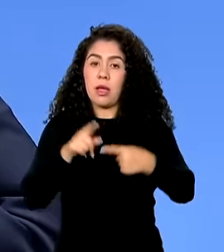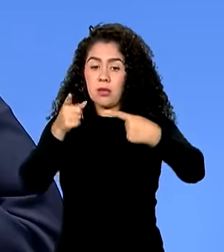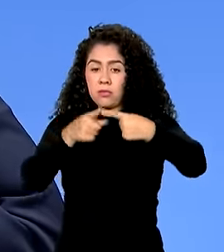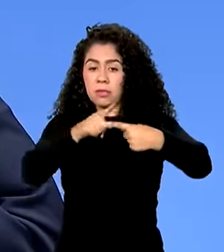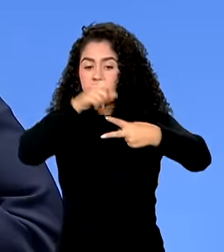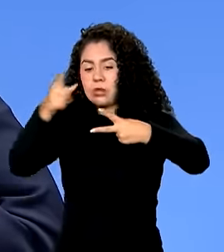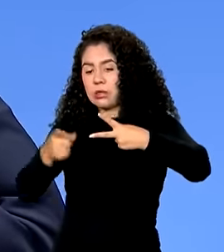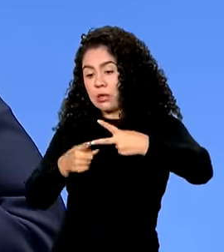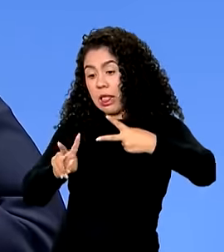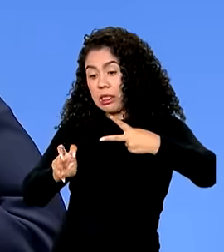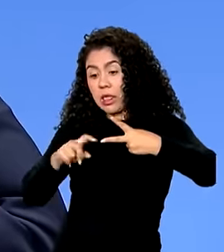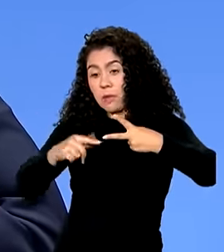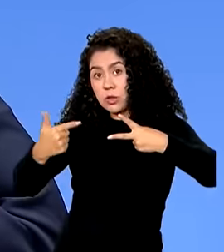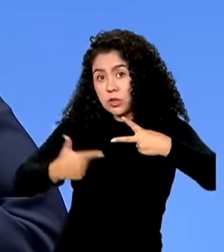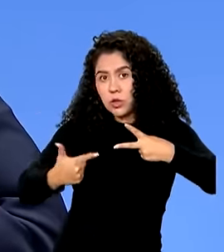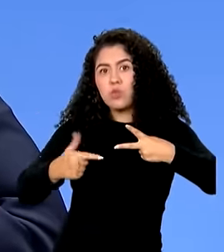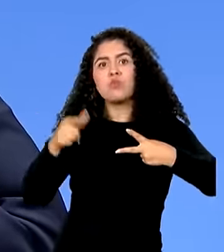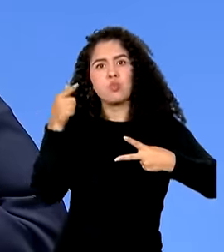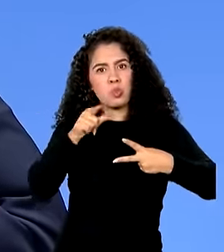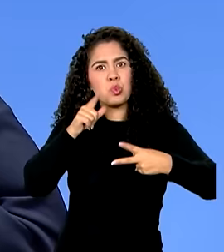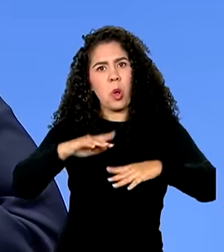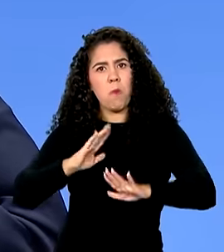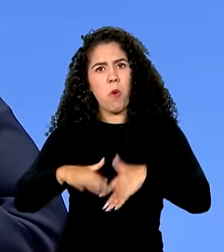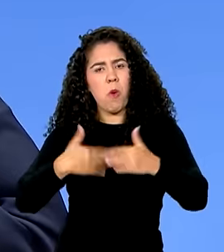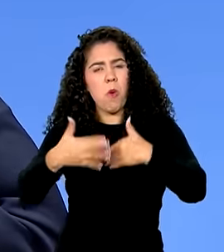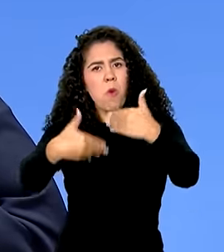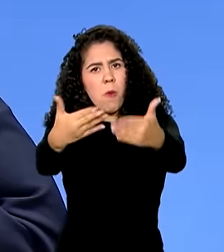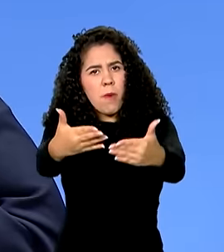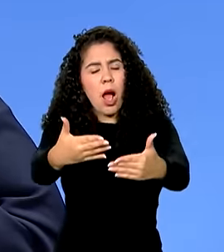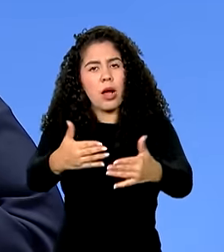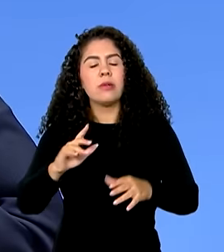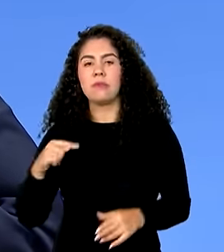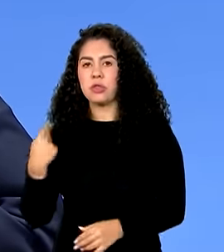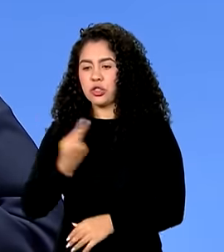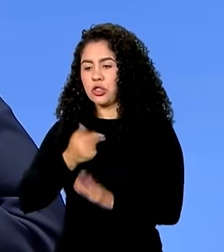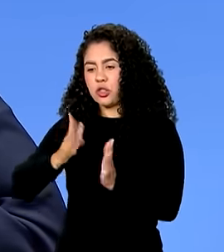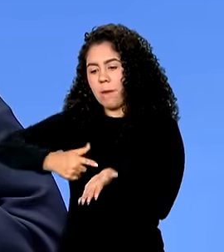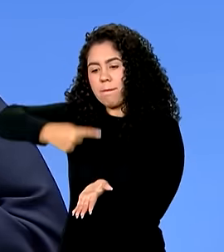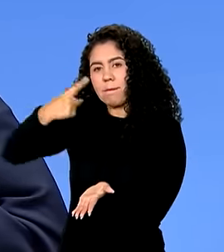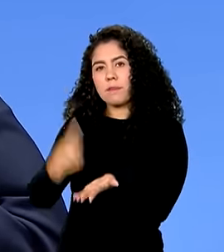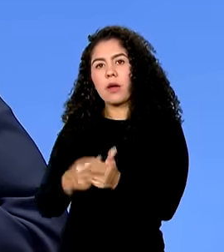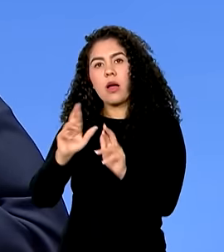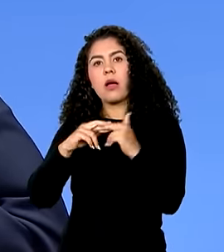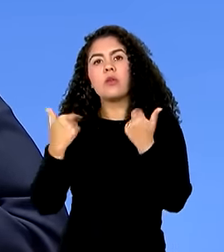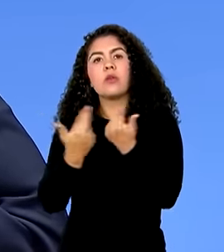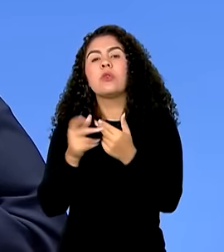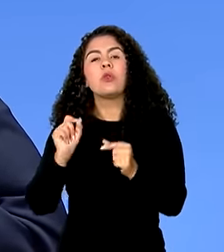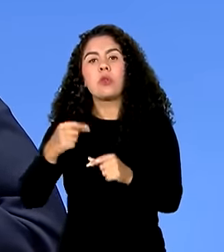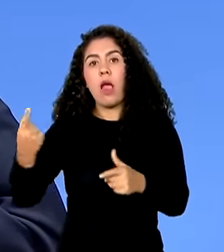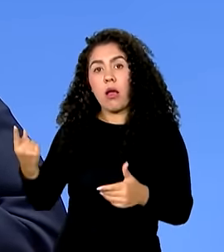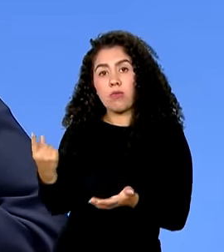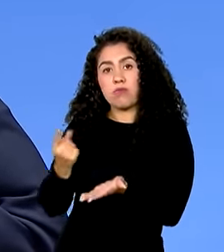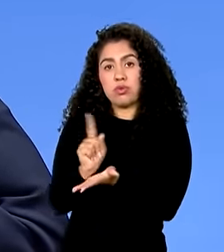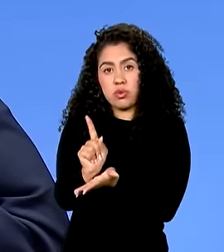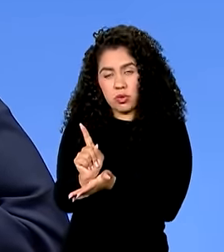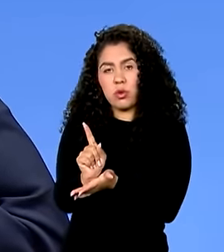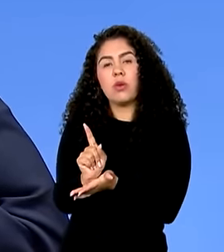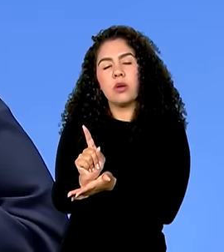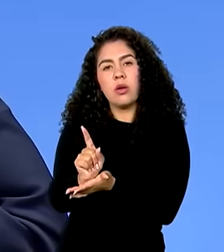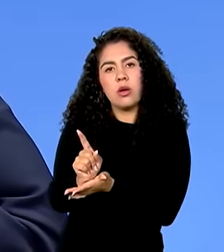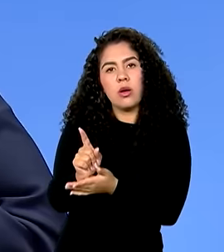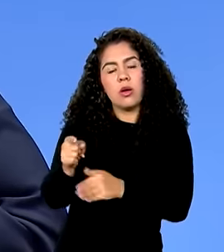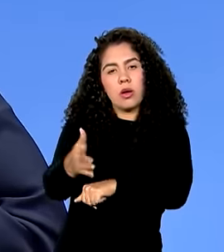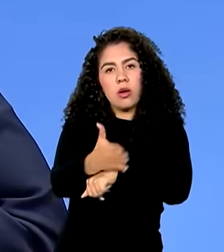bem. Tanto que já prevemos uma reunião de chanceleres em setembro na ONU,